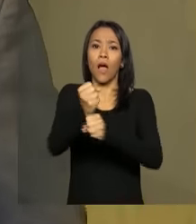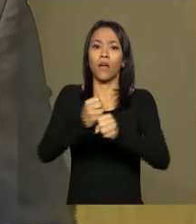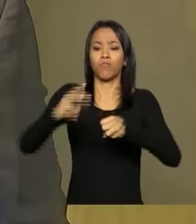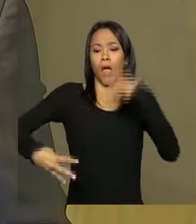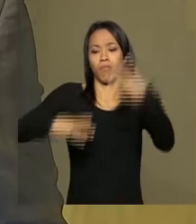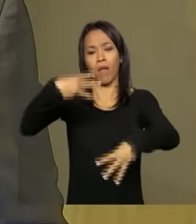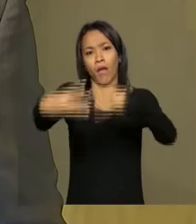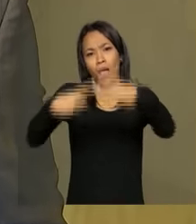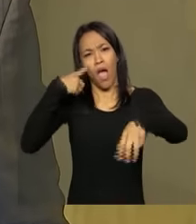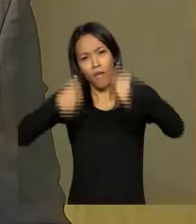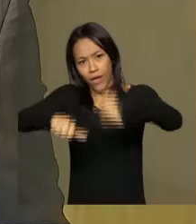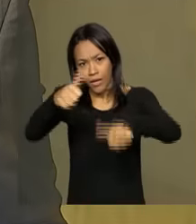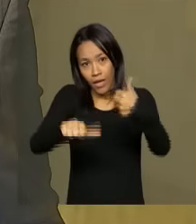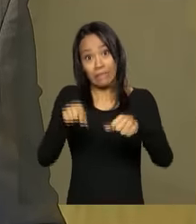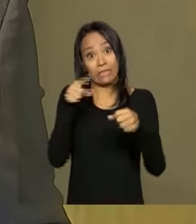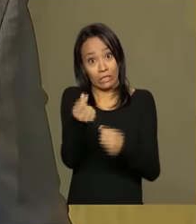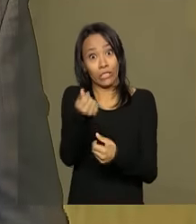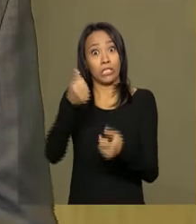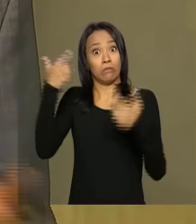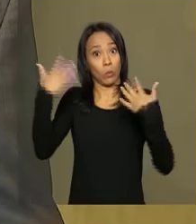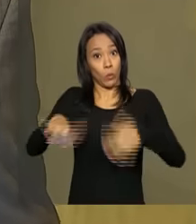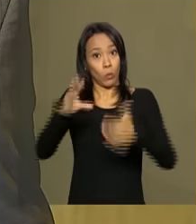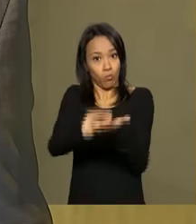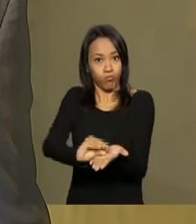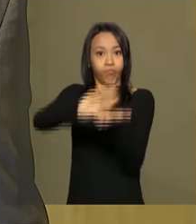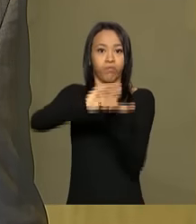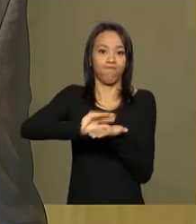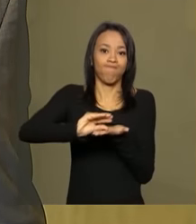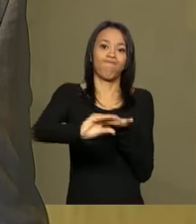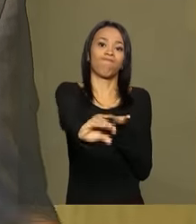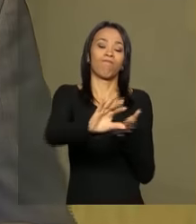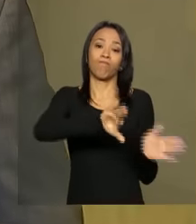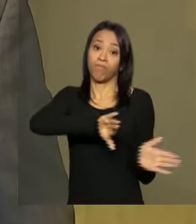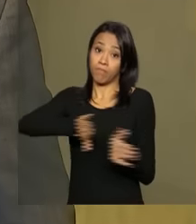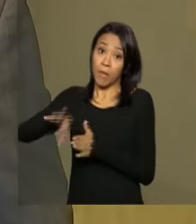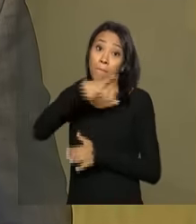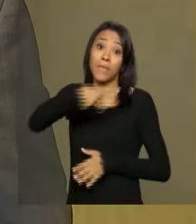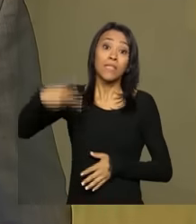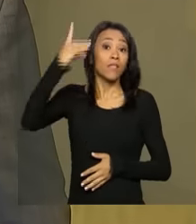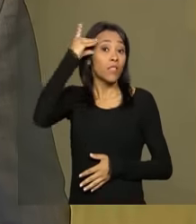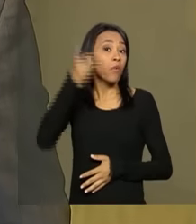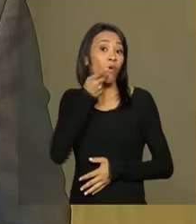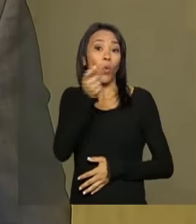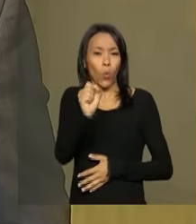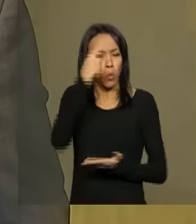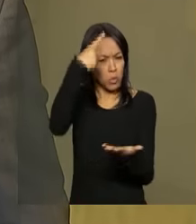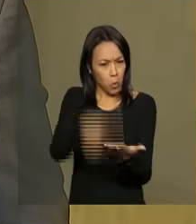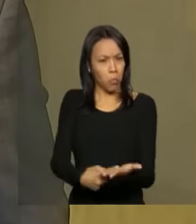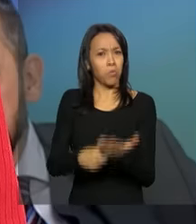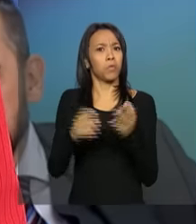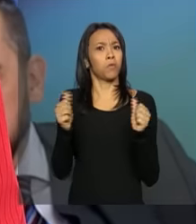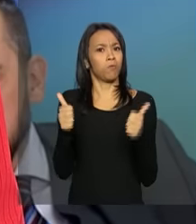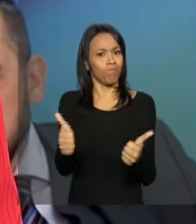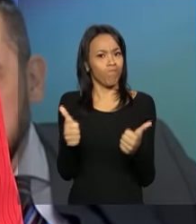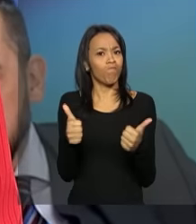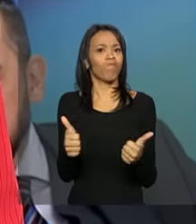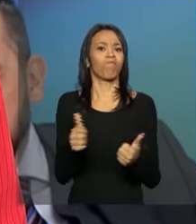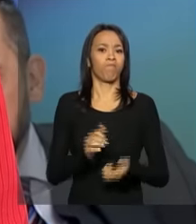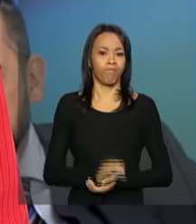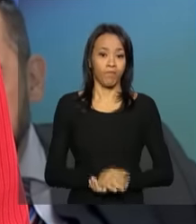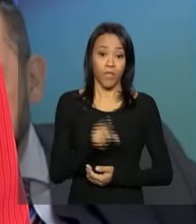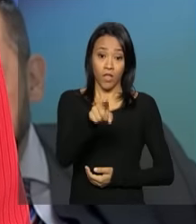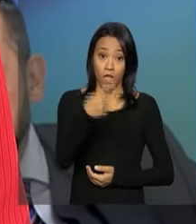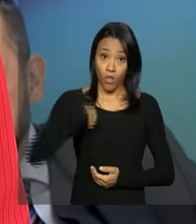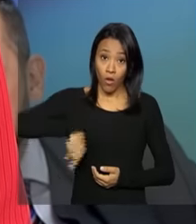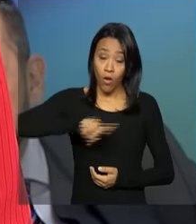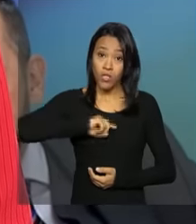investimento pode ser ainda maior. Para a presidenta Dilma Rousseff, o acordo foi histórico. Nós estamos fazendo